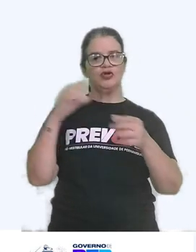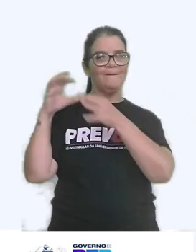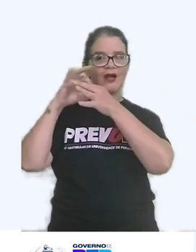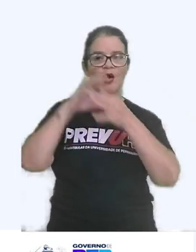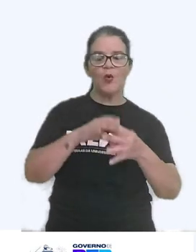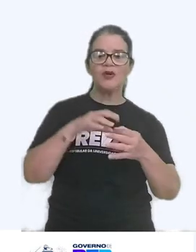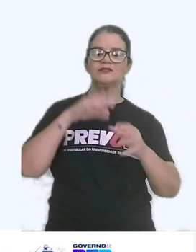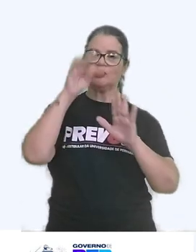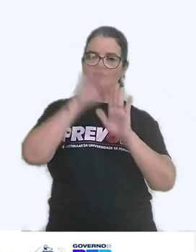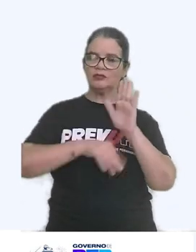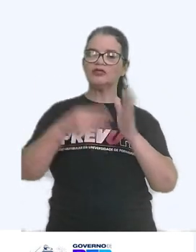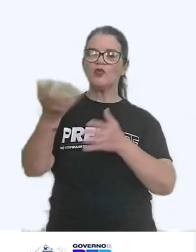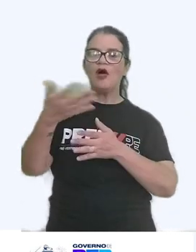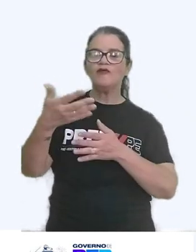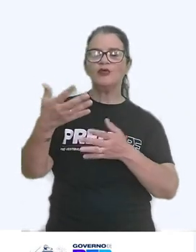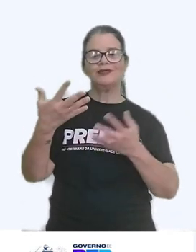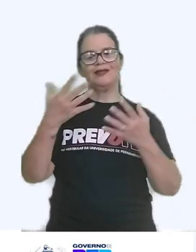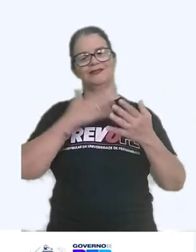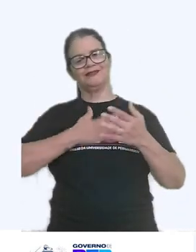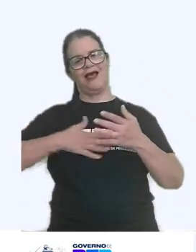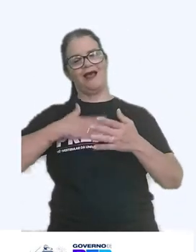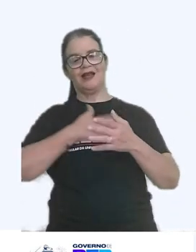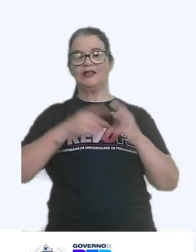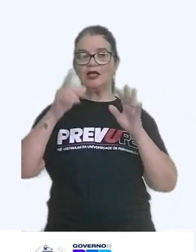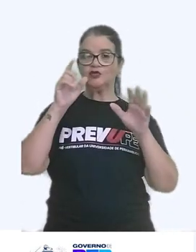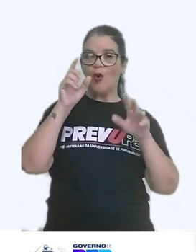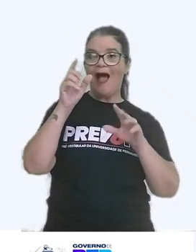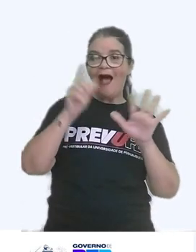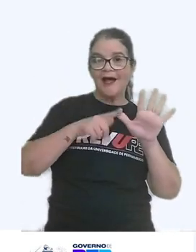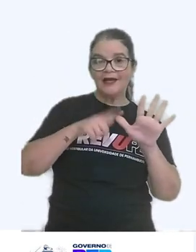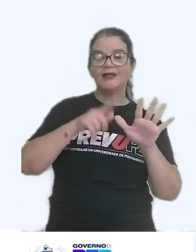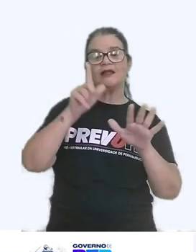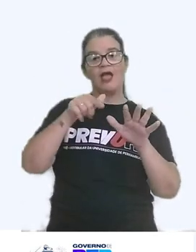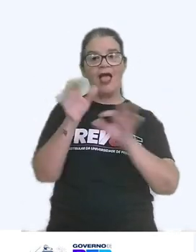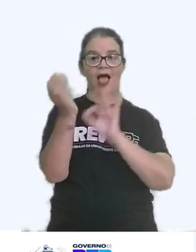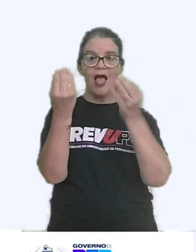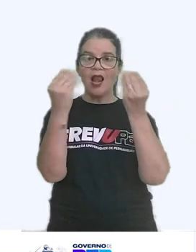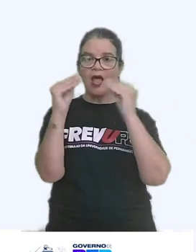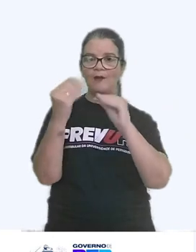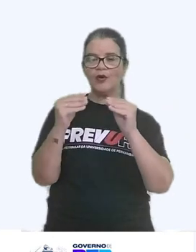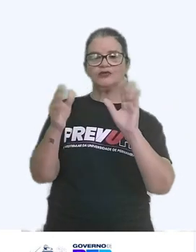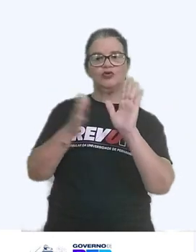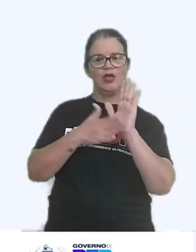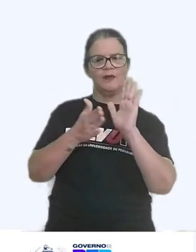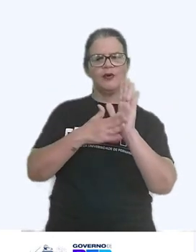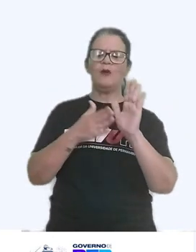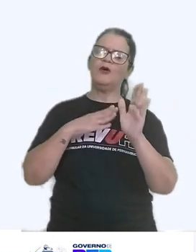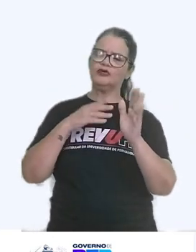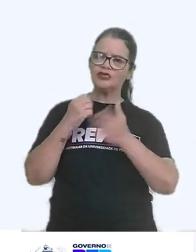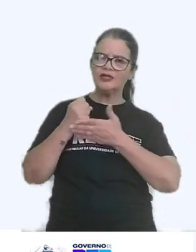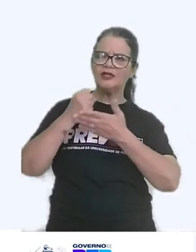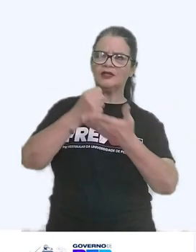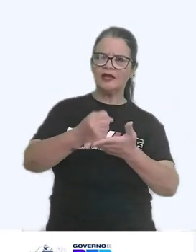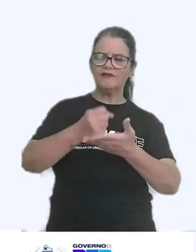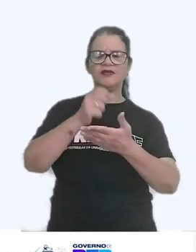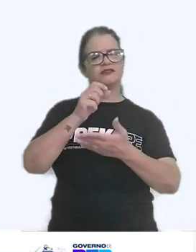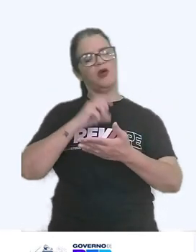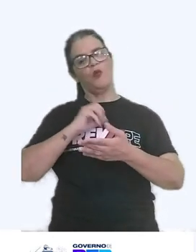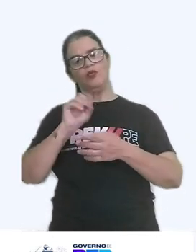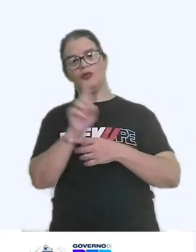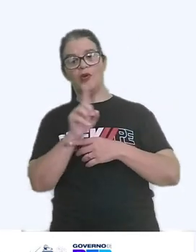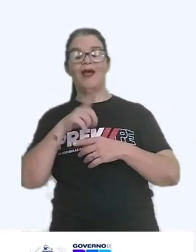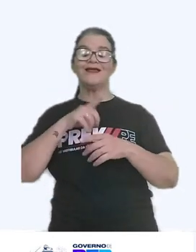criar uma fluidez mais agradável. A quinta competência diz respeito à elaboração de uma proposta de intervenção. Essa